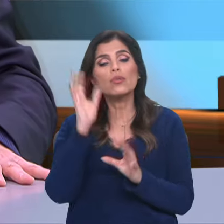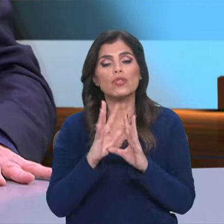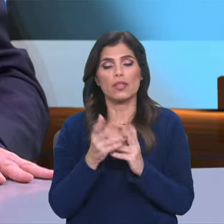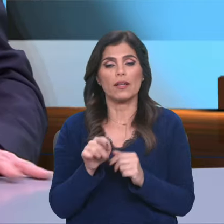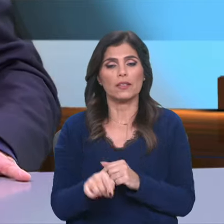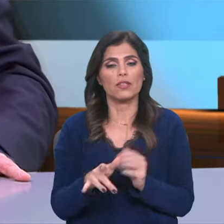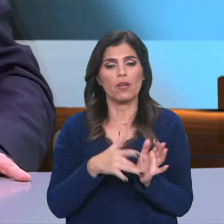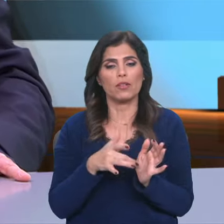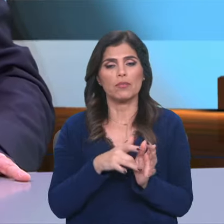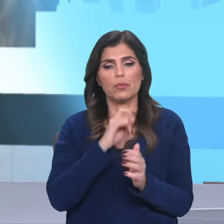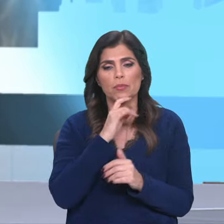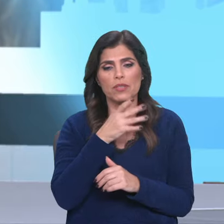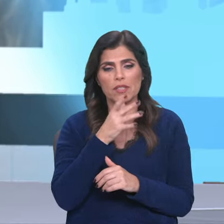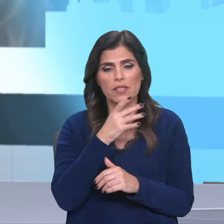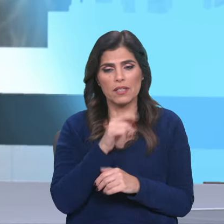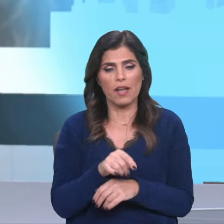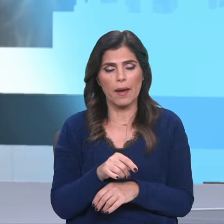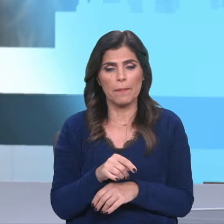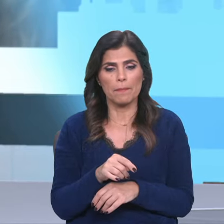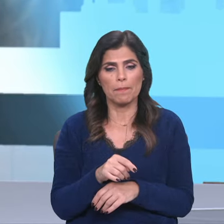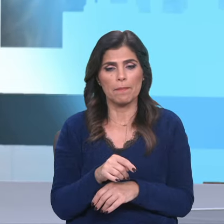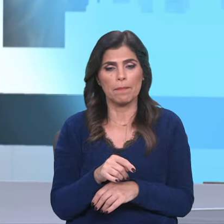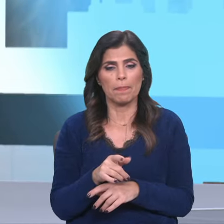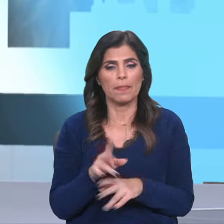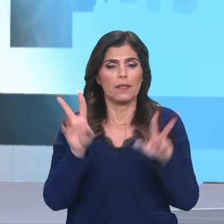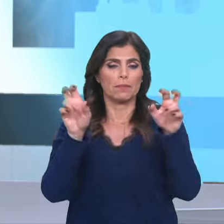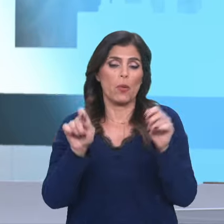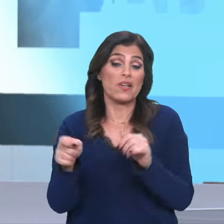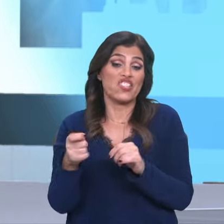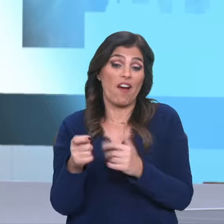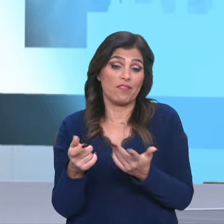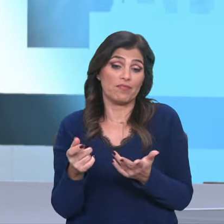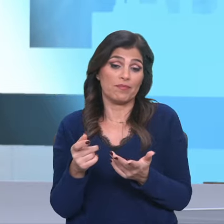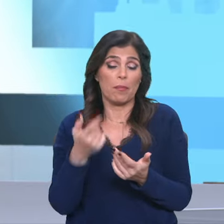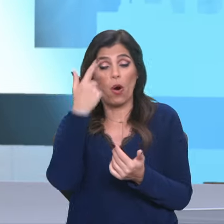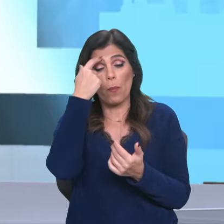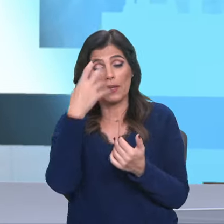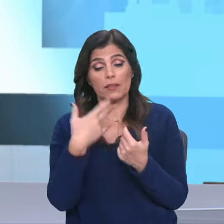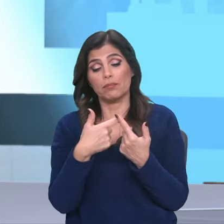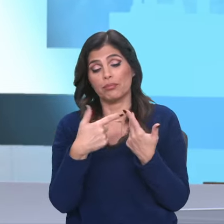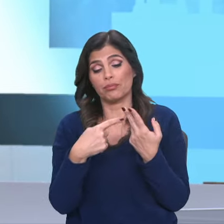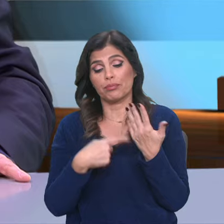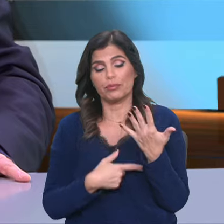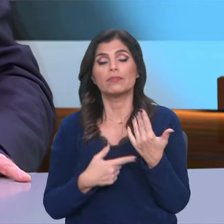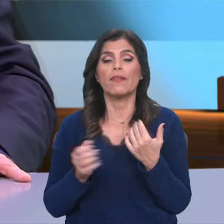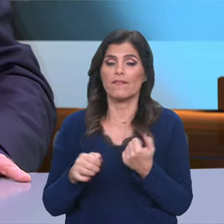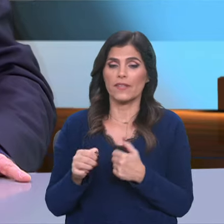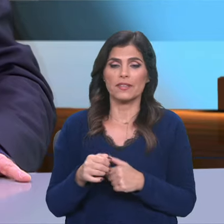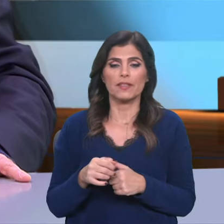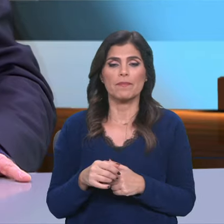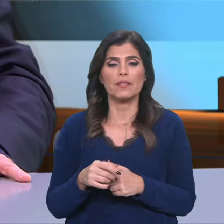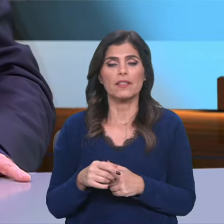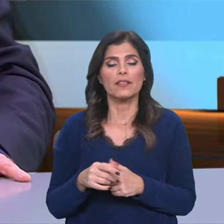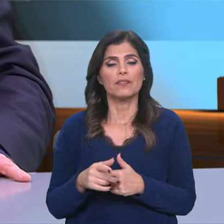Portanto, este é um livro, podemos dizê-lo, é uma verdadeira chave para compreender a Exatamente, é uma chave para se